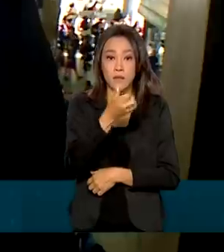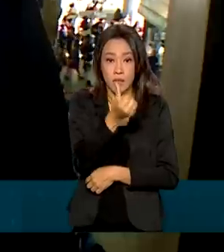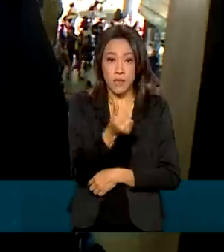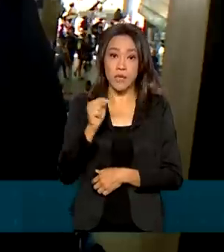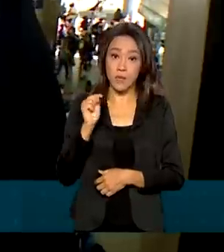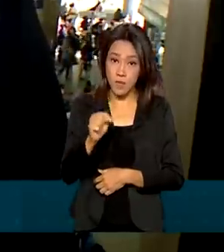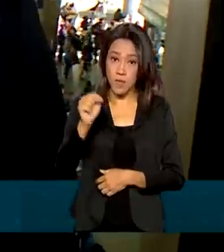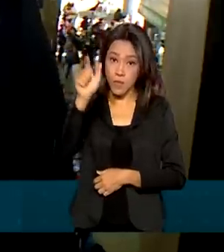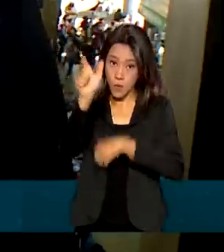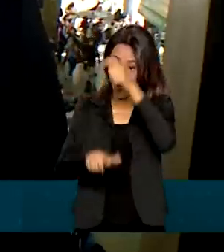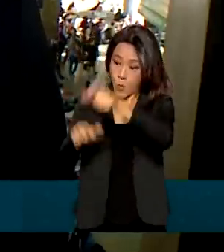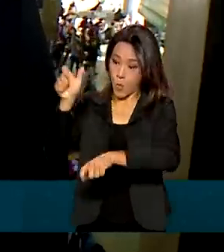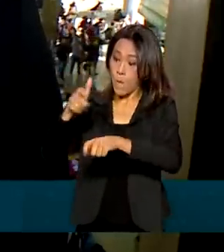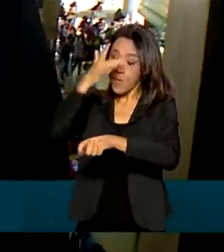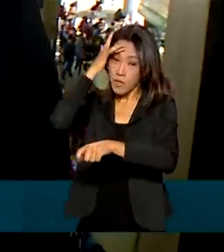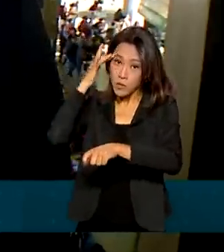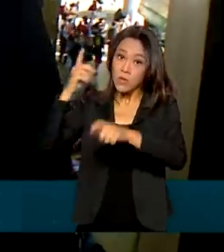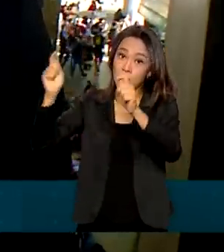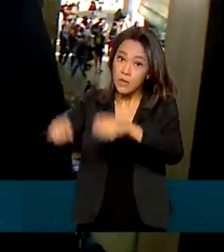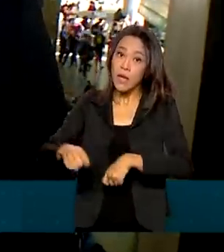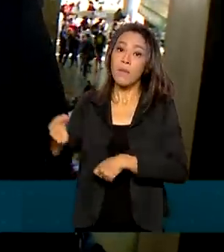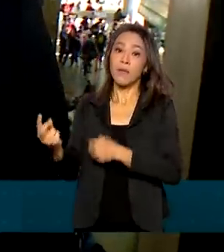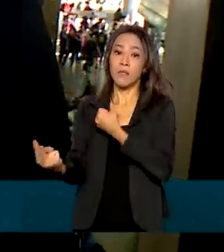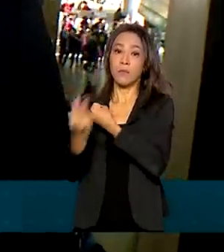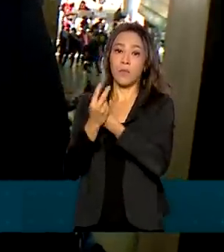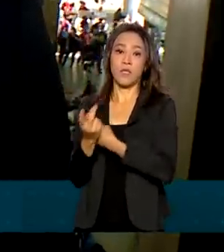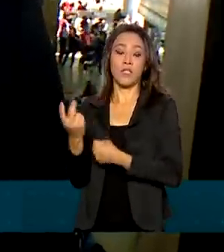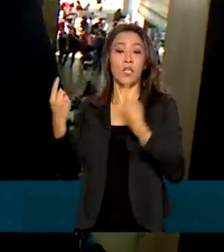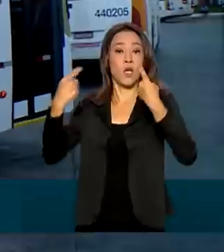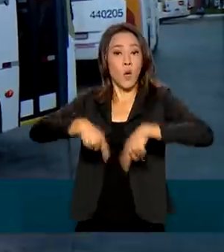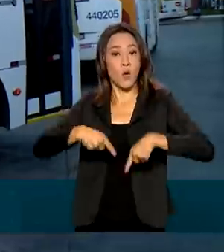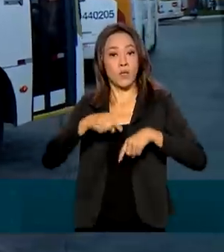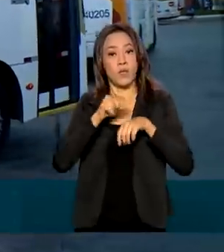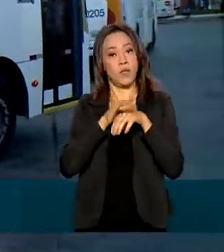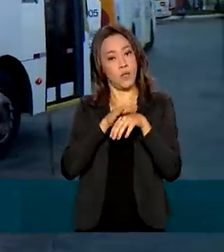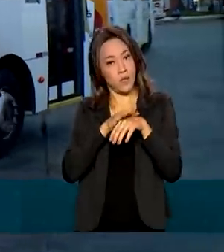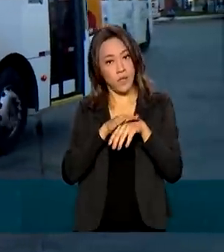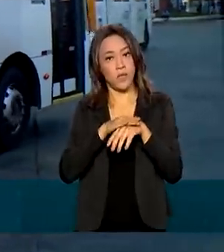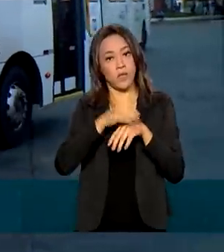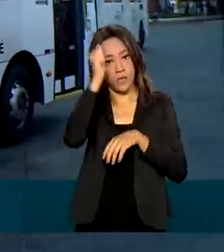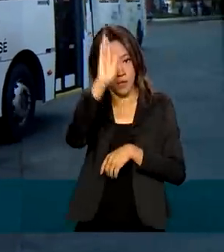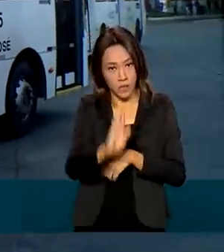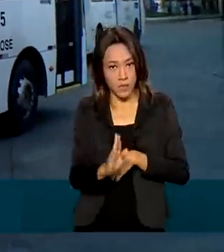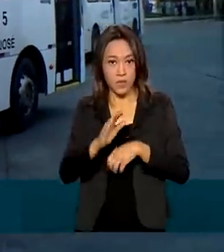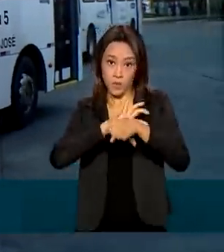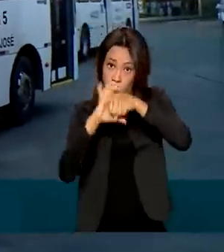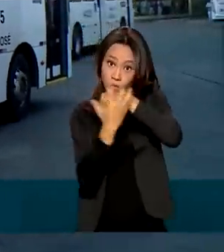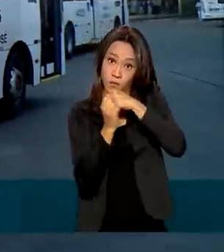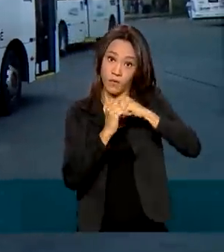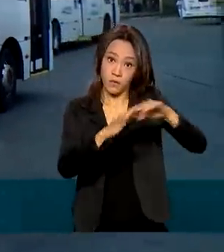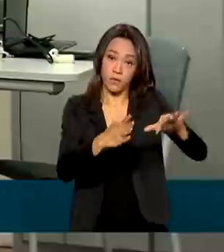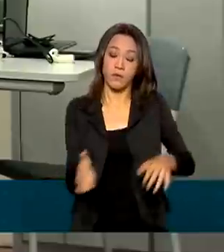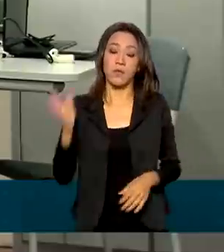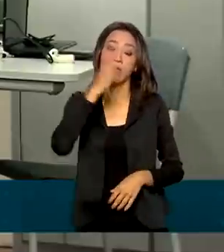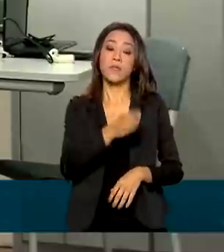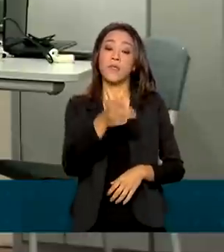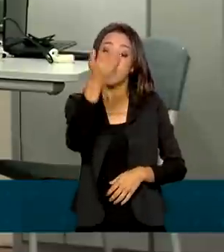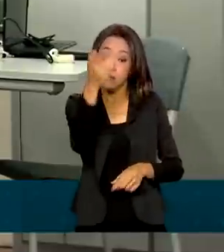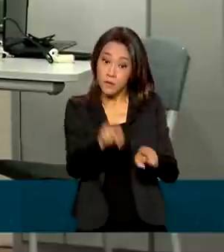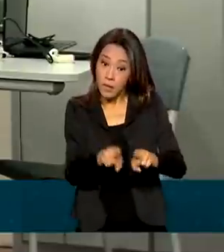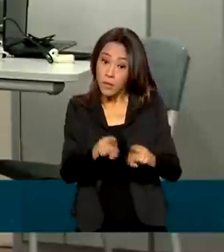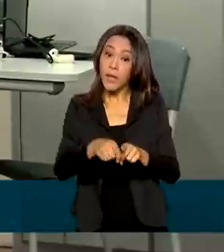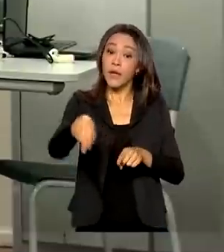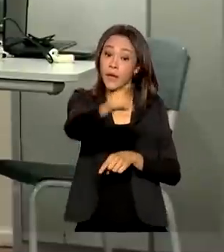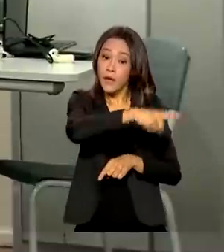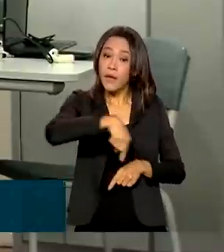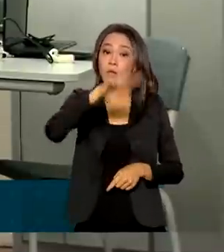podem se imunizar contra a Covid-19 no país. Além dos trabalhadores do transporte coletivo, os trabalhadores